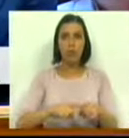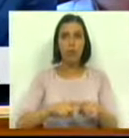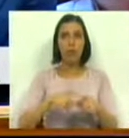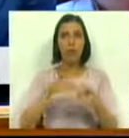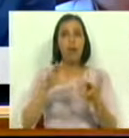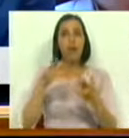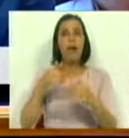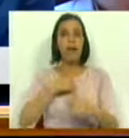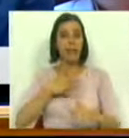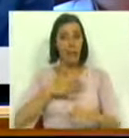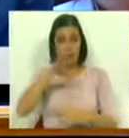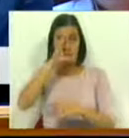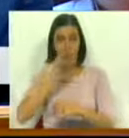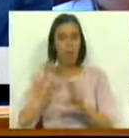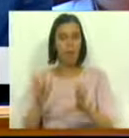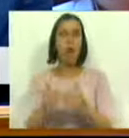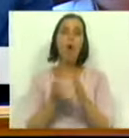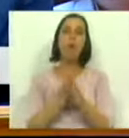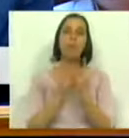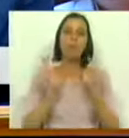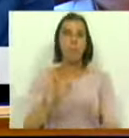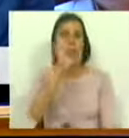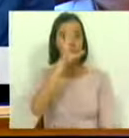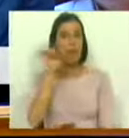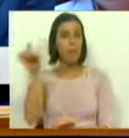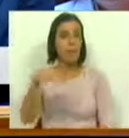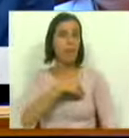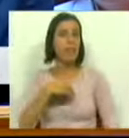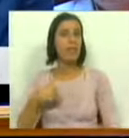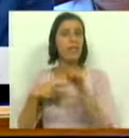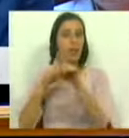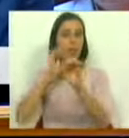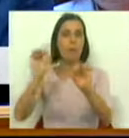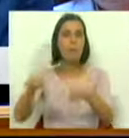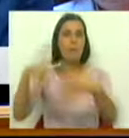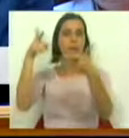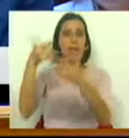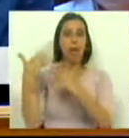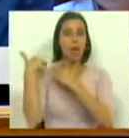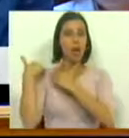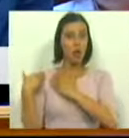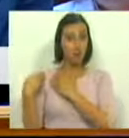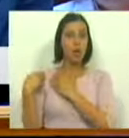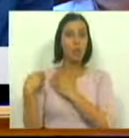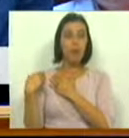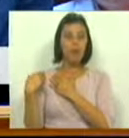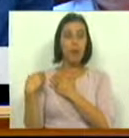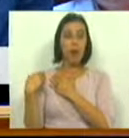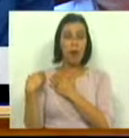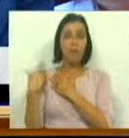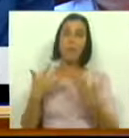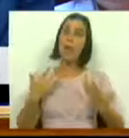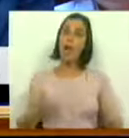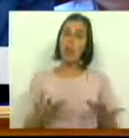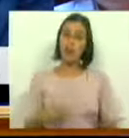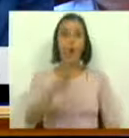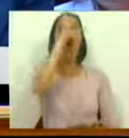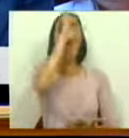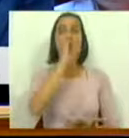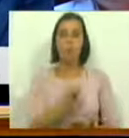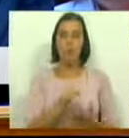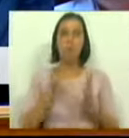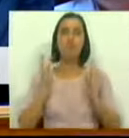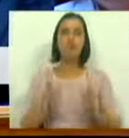governamental, é, contudo, ao Ministério da Saúde o principal responsável, pelo que o atual Governo